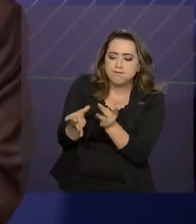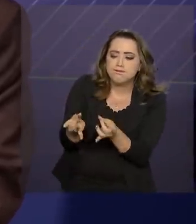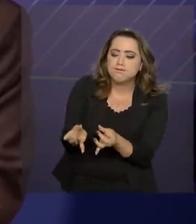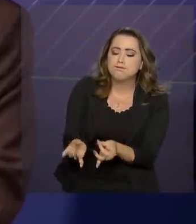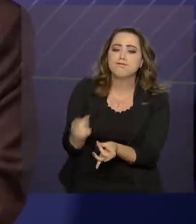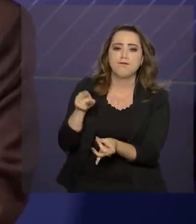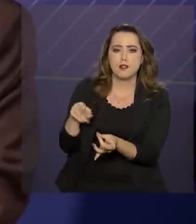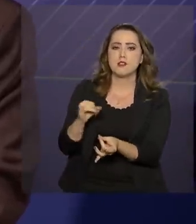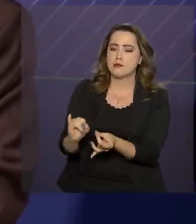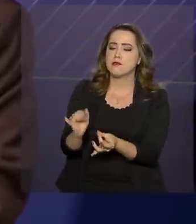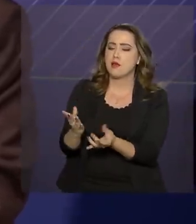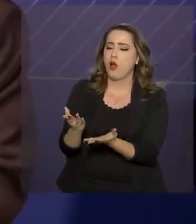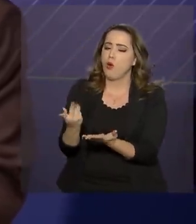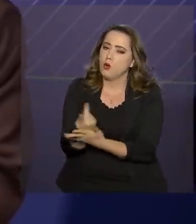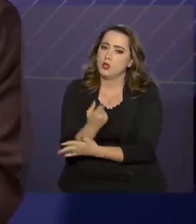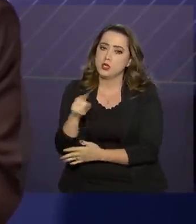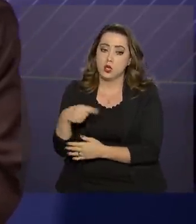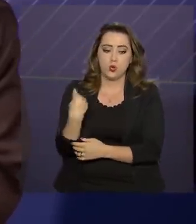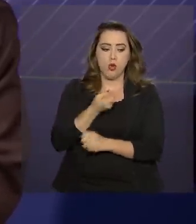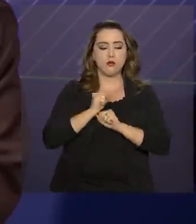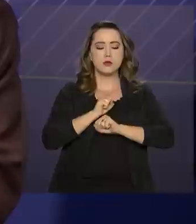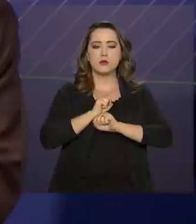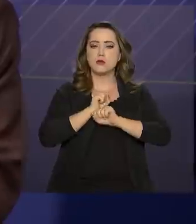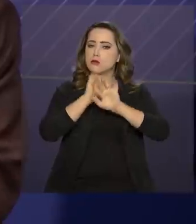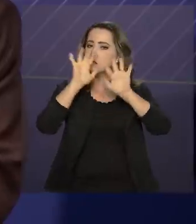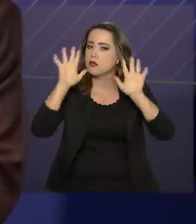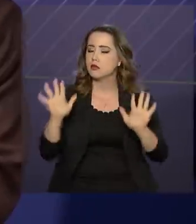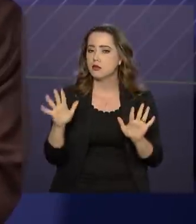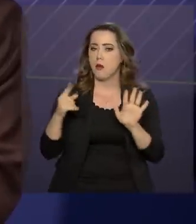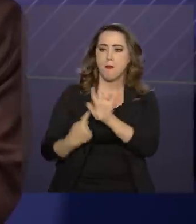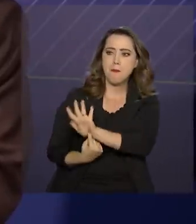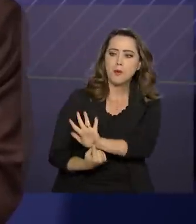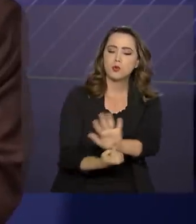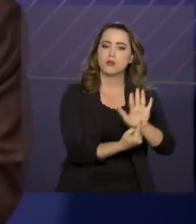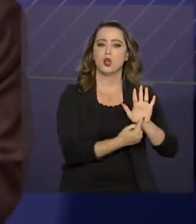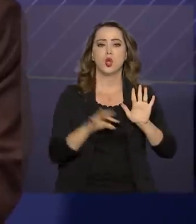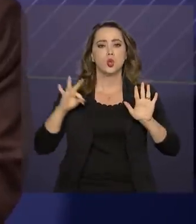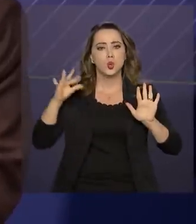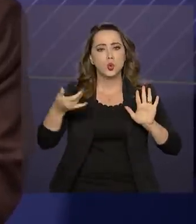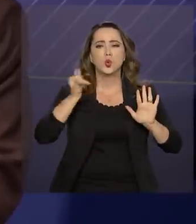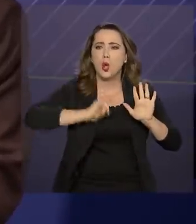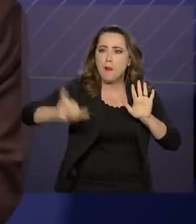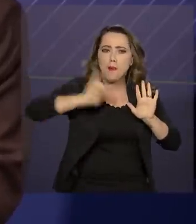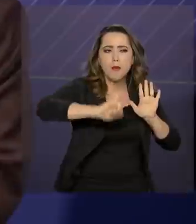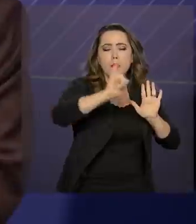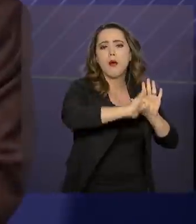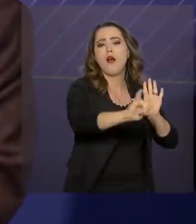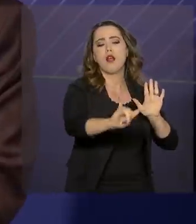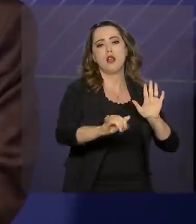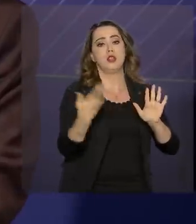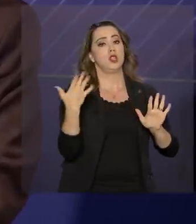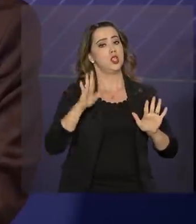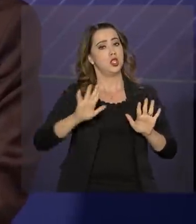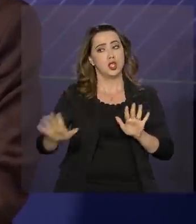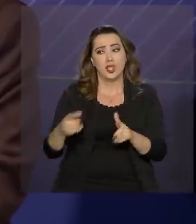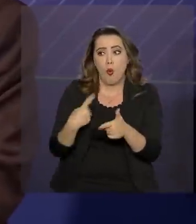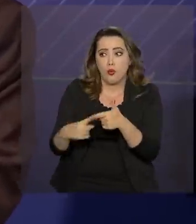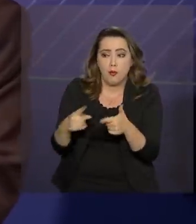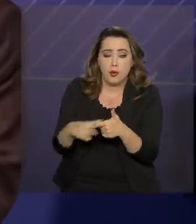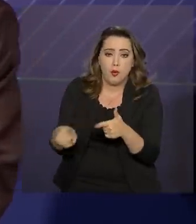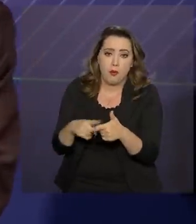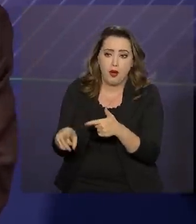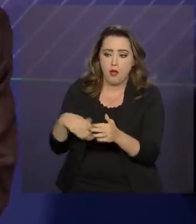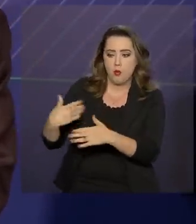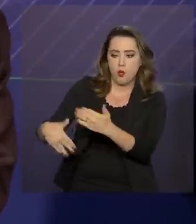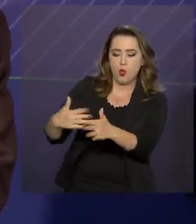Agiremos com total transparência. Tudo que puder ser divulgado, que não comprometer